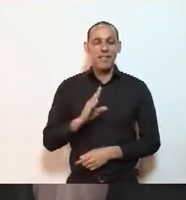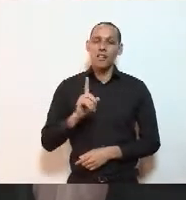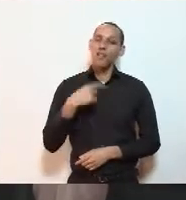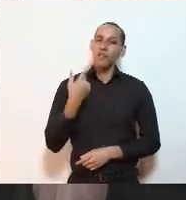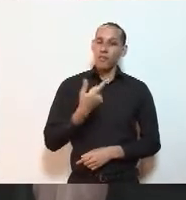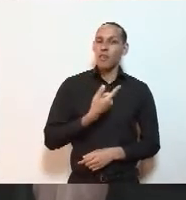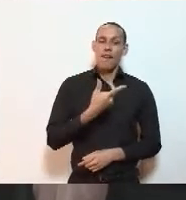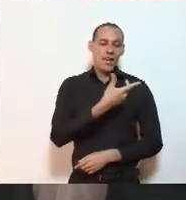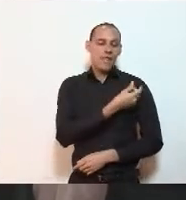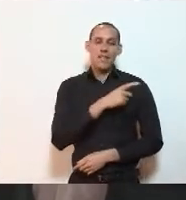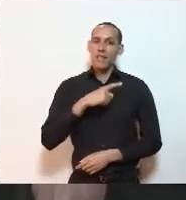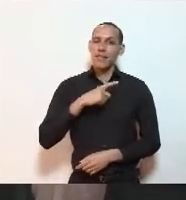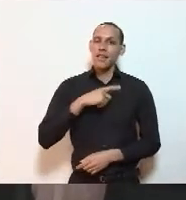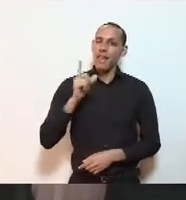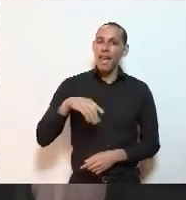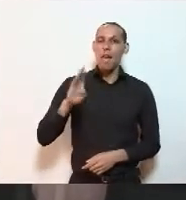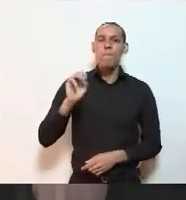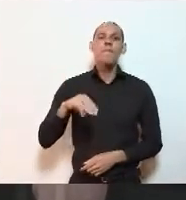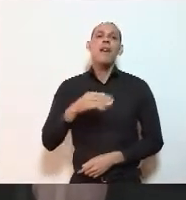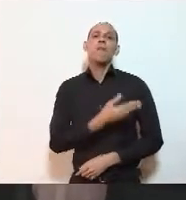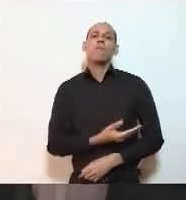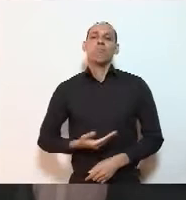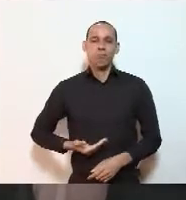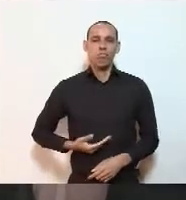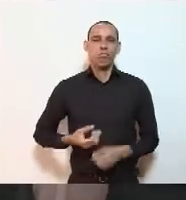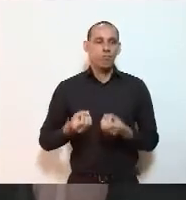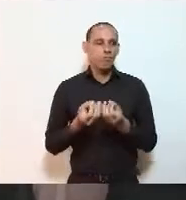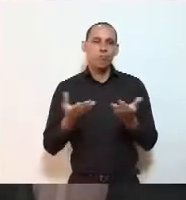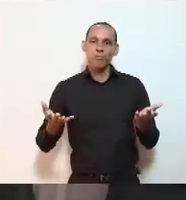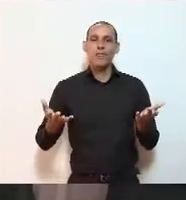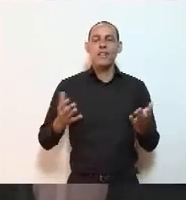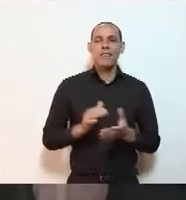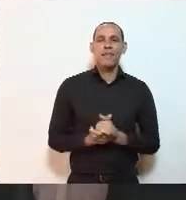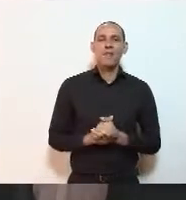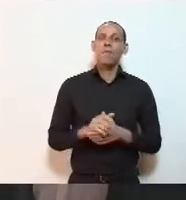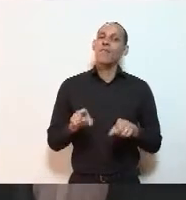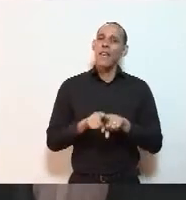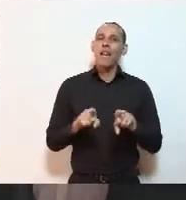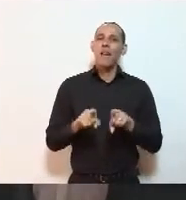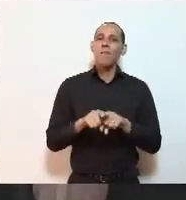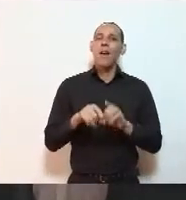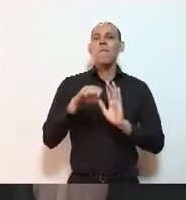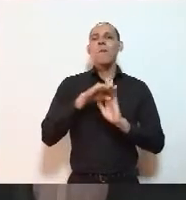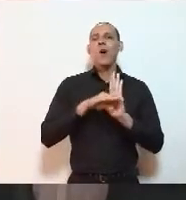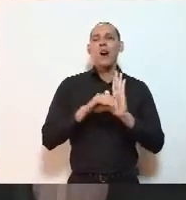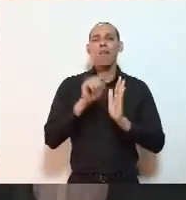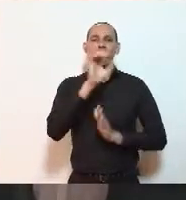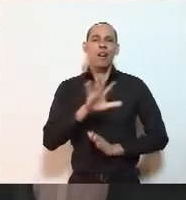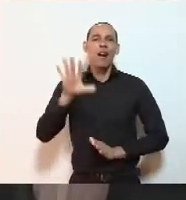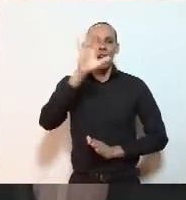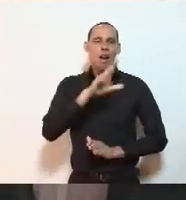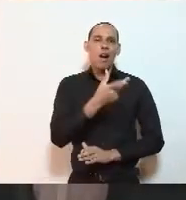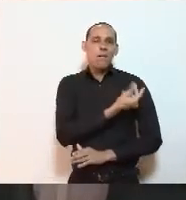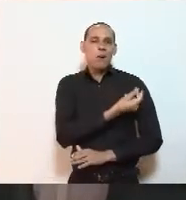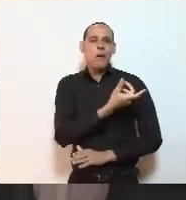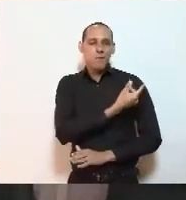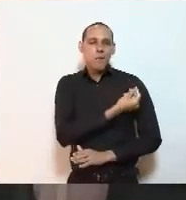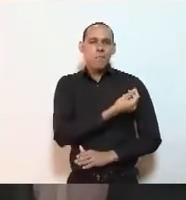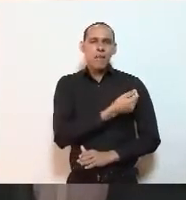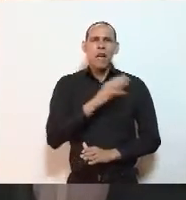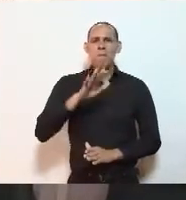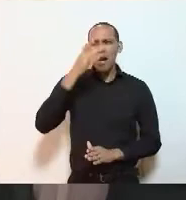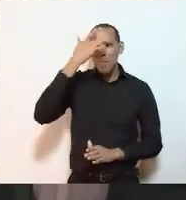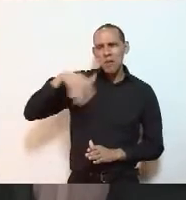público, onde existe o sistema universal e um programa nacional de imunização. Muitas vezes as pessoas